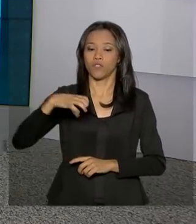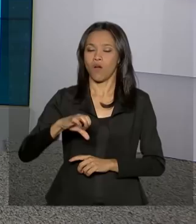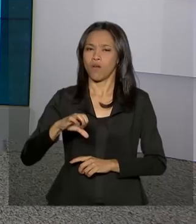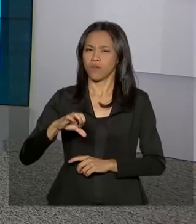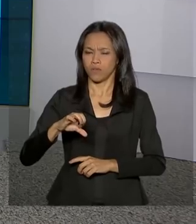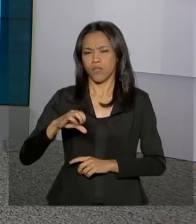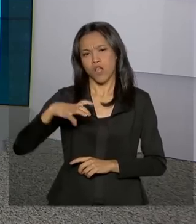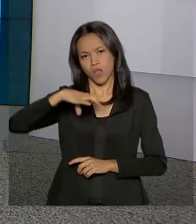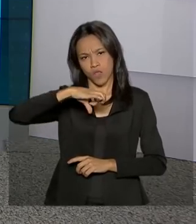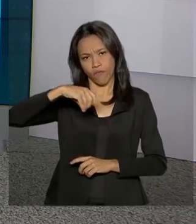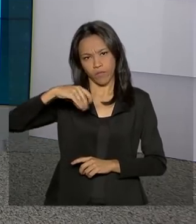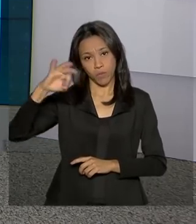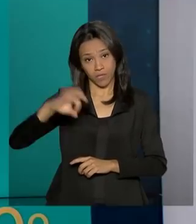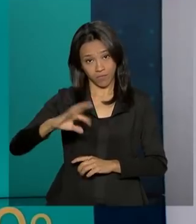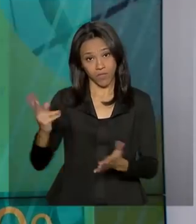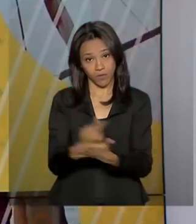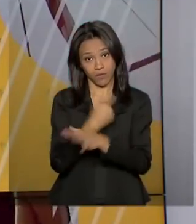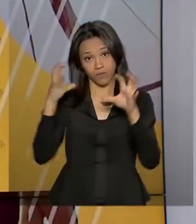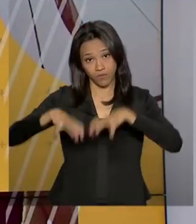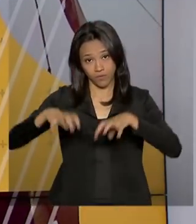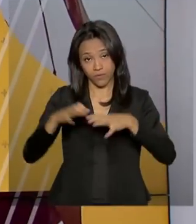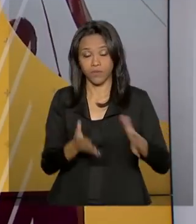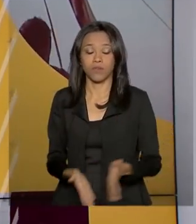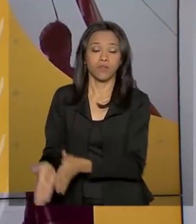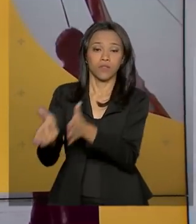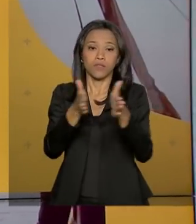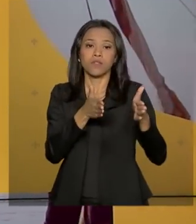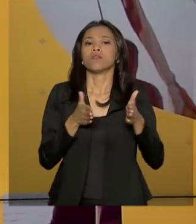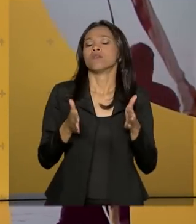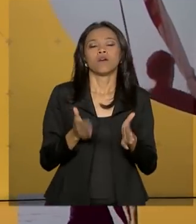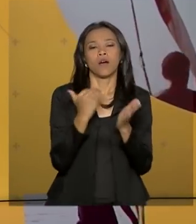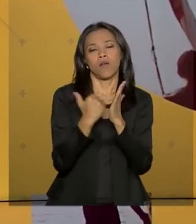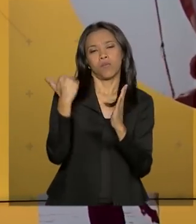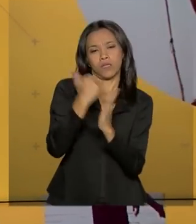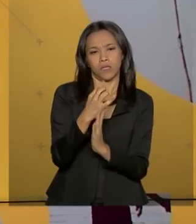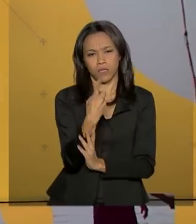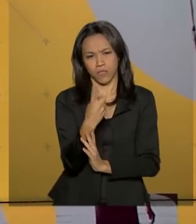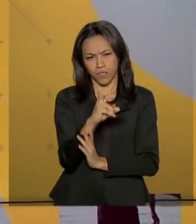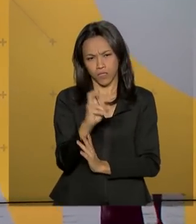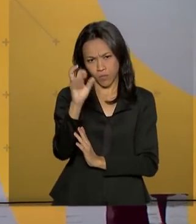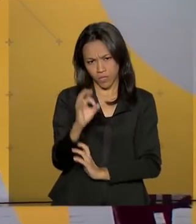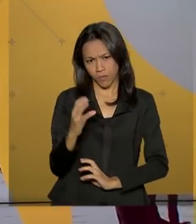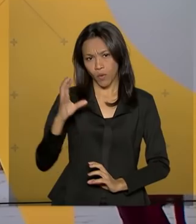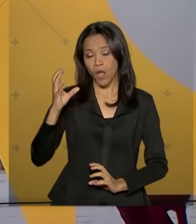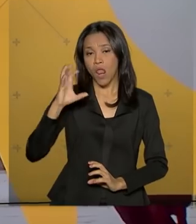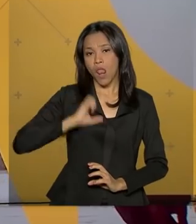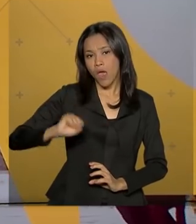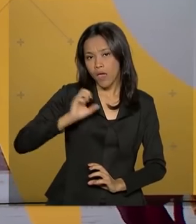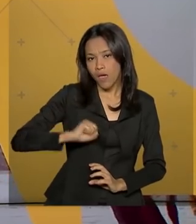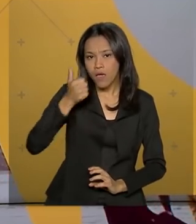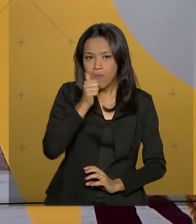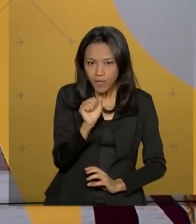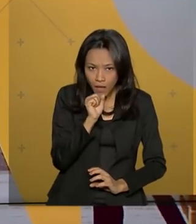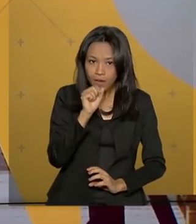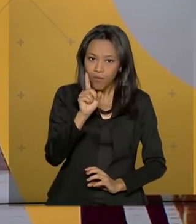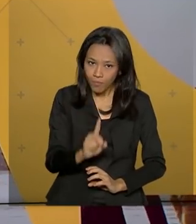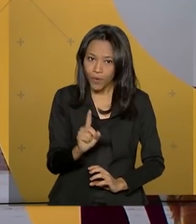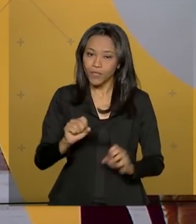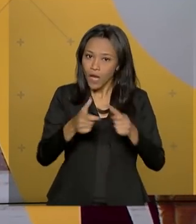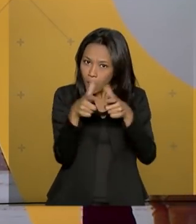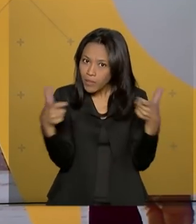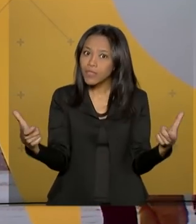de possibilidade de chuva. Aumentar em 15% o volume de leite materno coletado e ampliar o número de